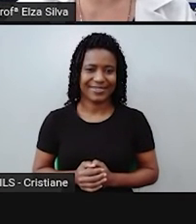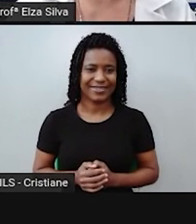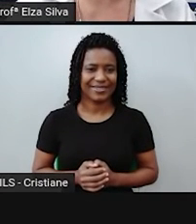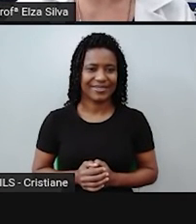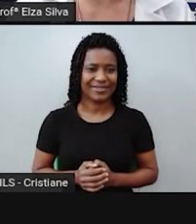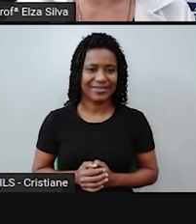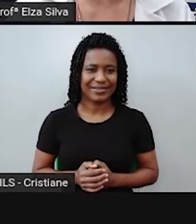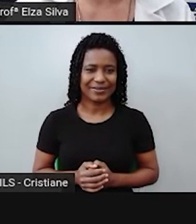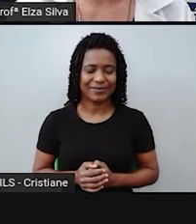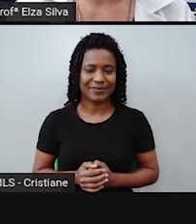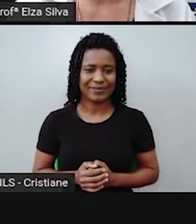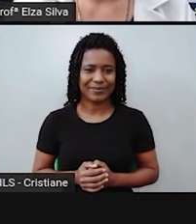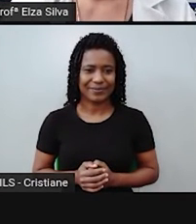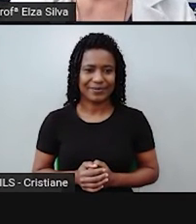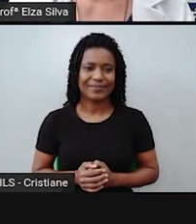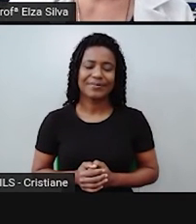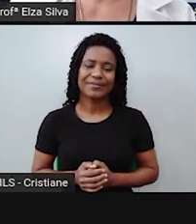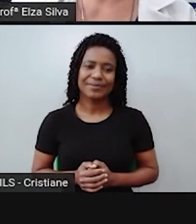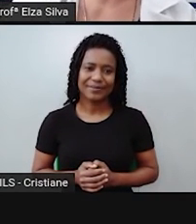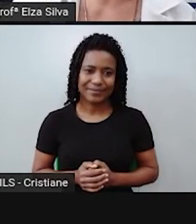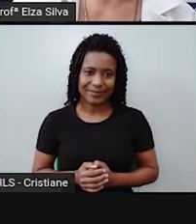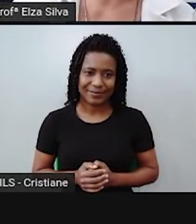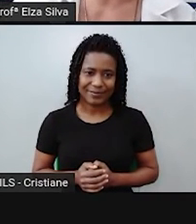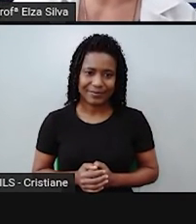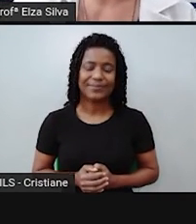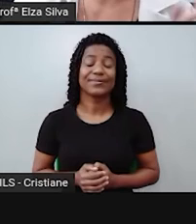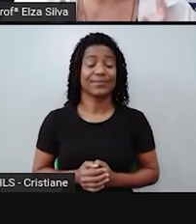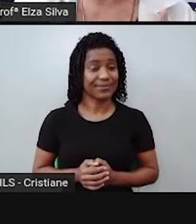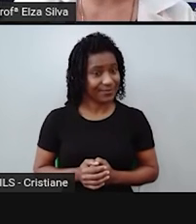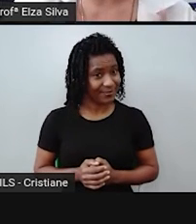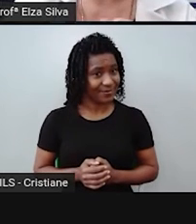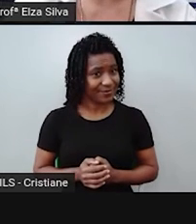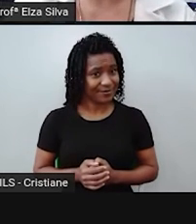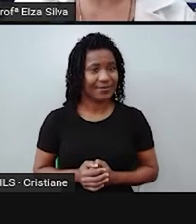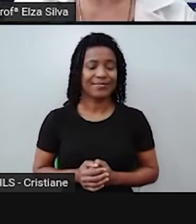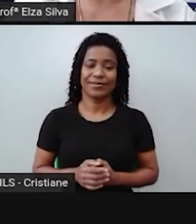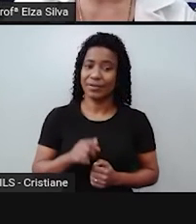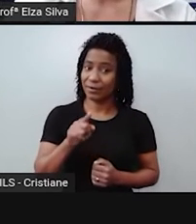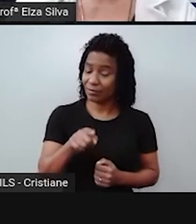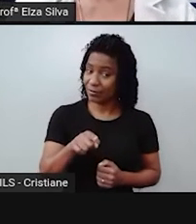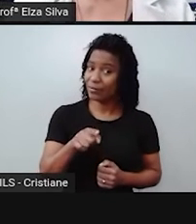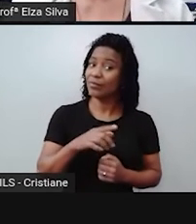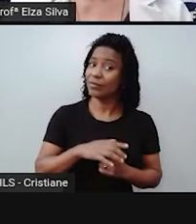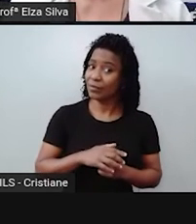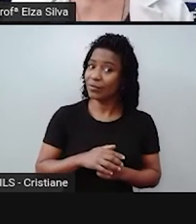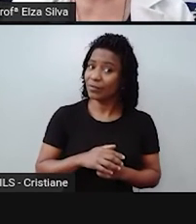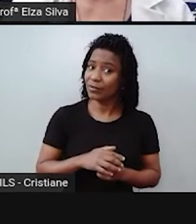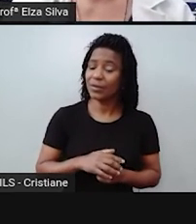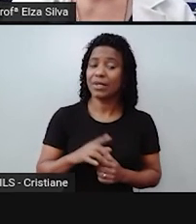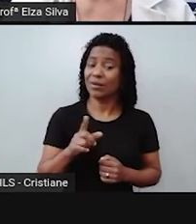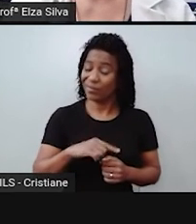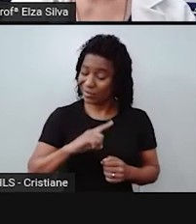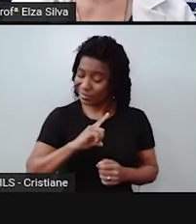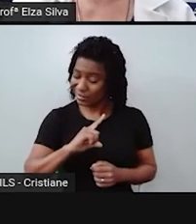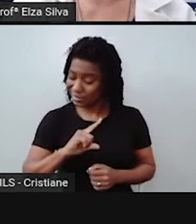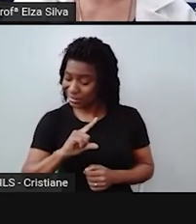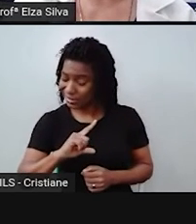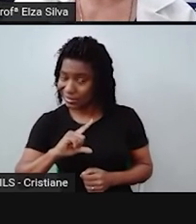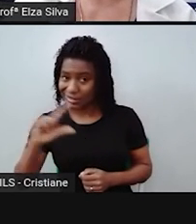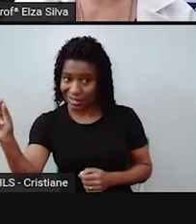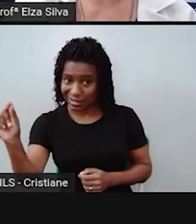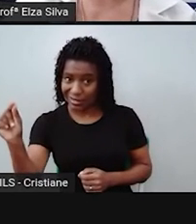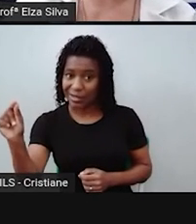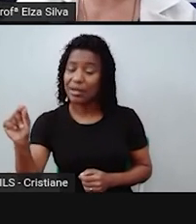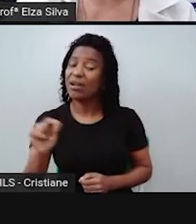call my teacher. Então, o ele nos diz aqui? Saia antes que eu chame meu pai. Então, novamente